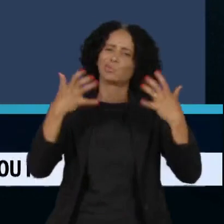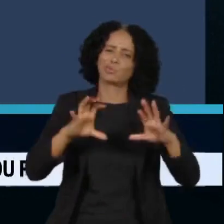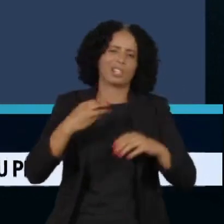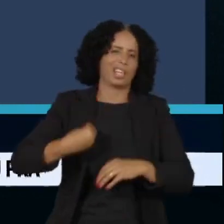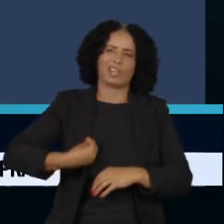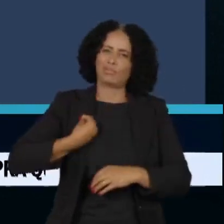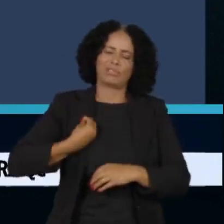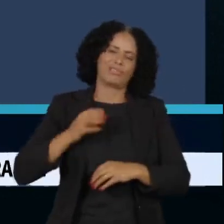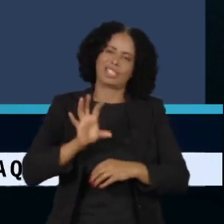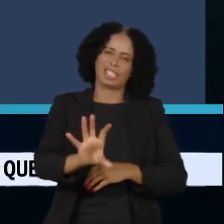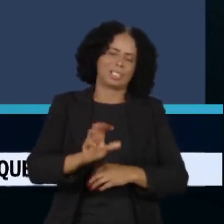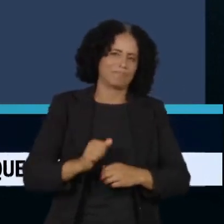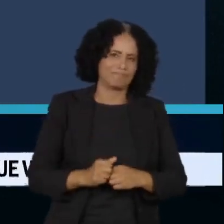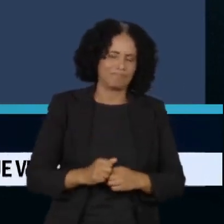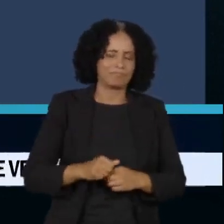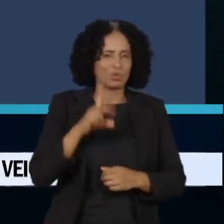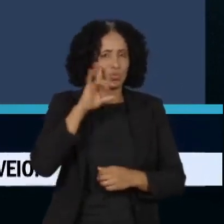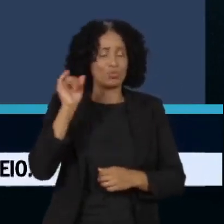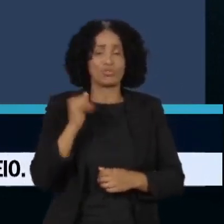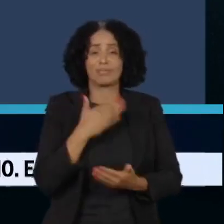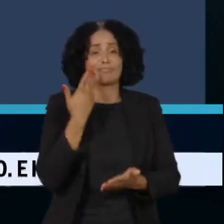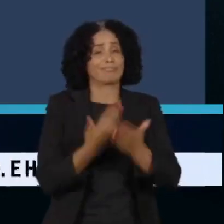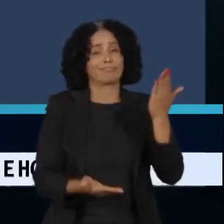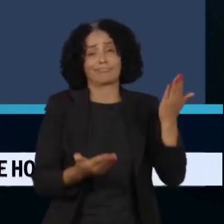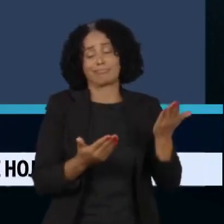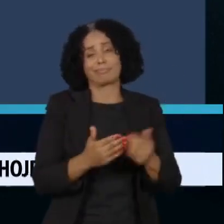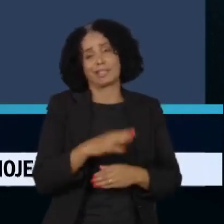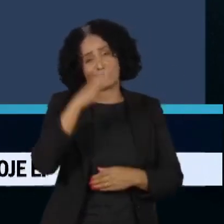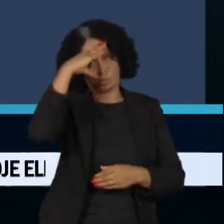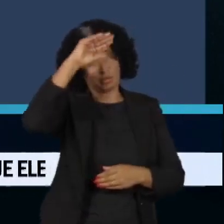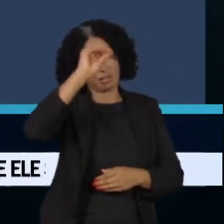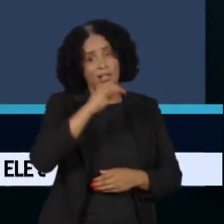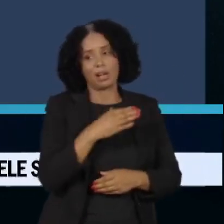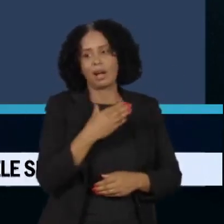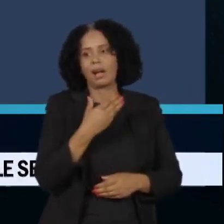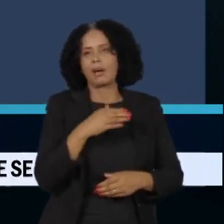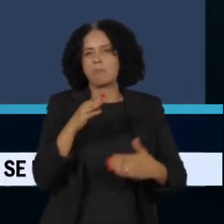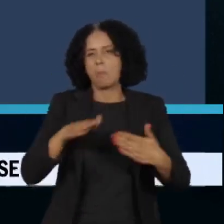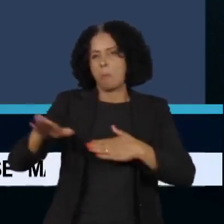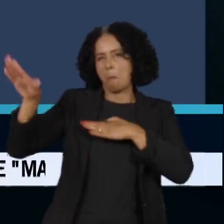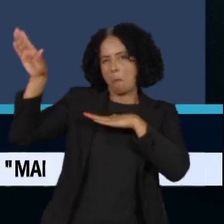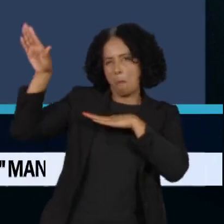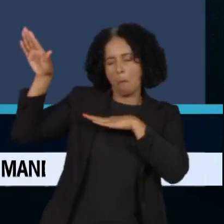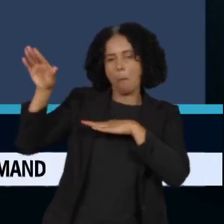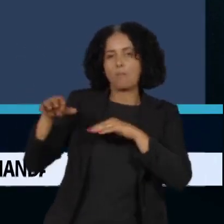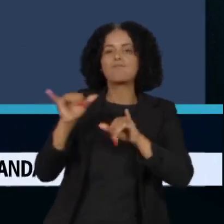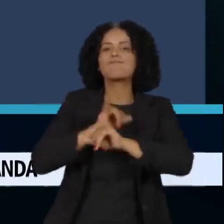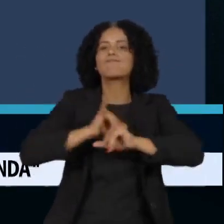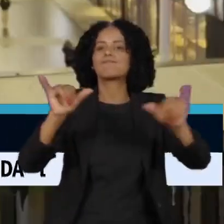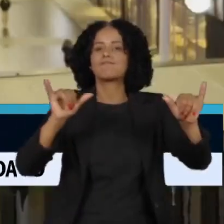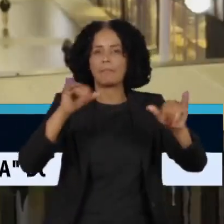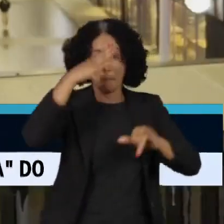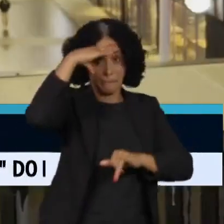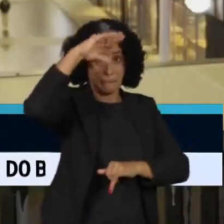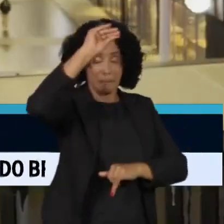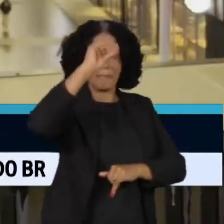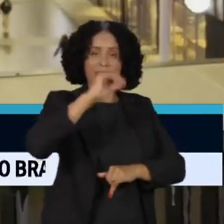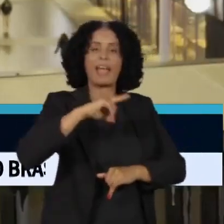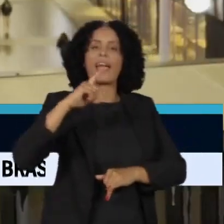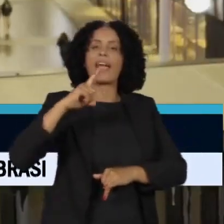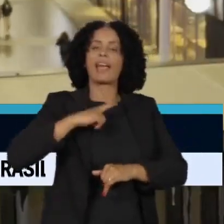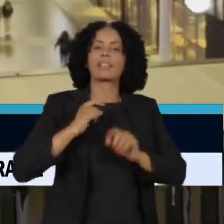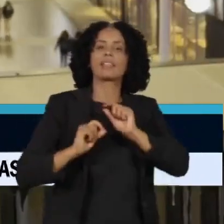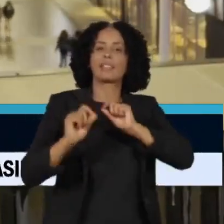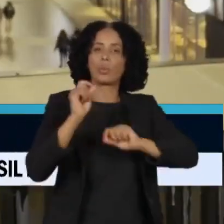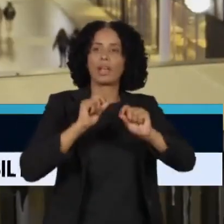dia que perdemos Pelé. O homem mais rápido do mundo, Usain Bolt, declarou Pelé é uma lenda. Cada um